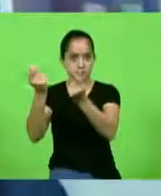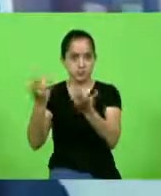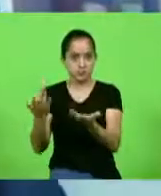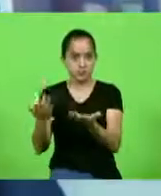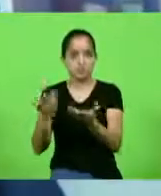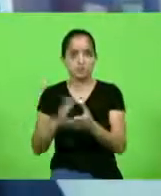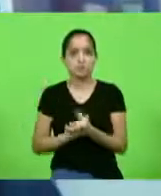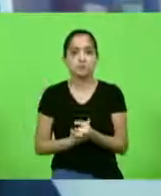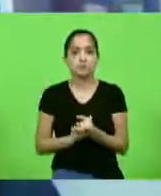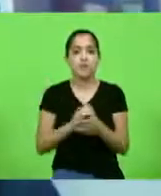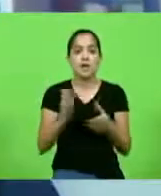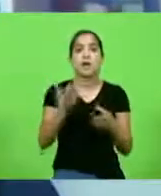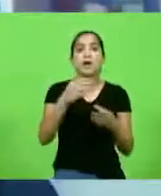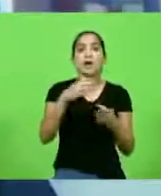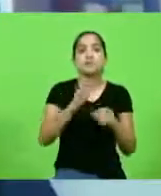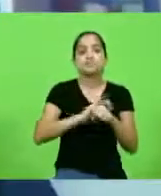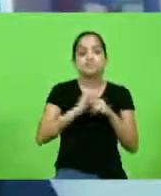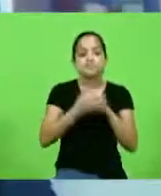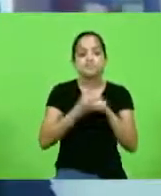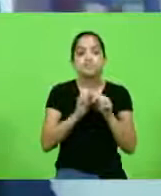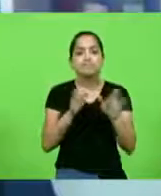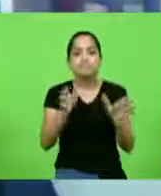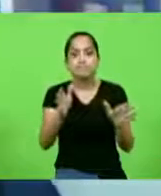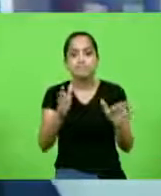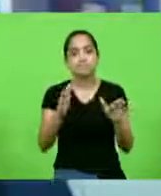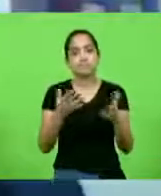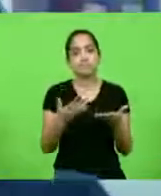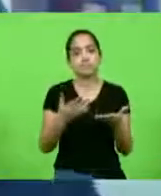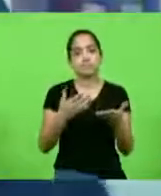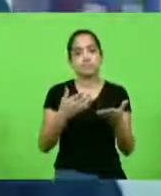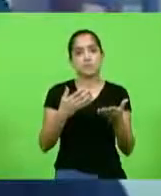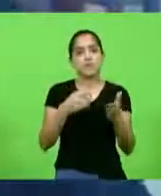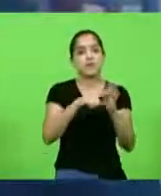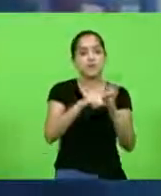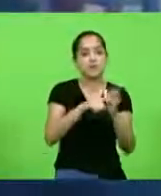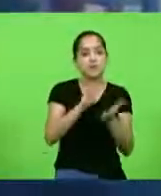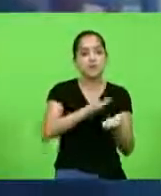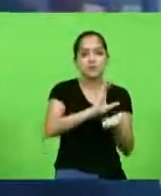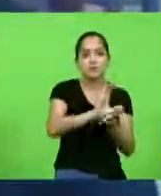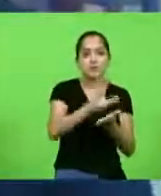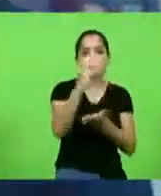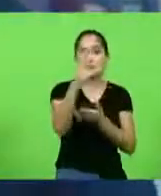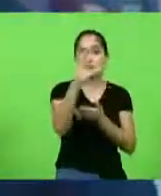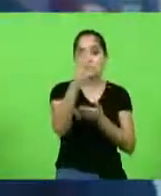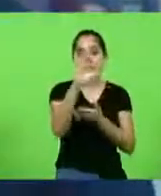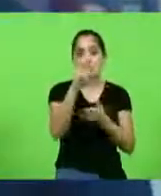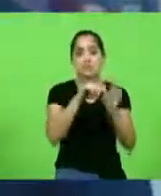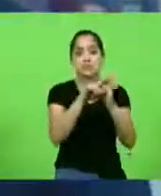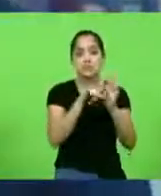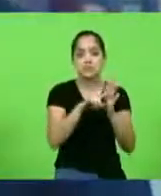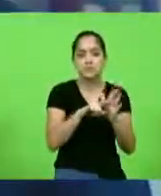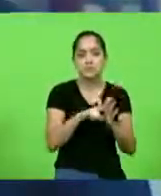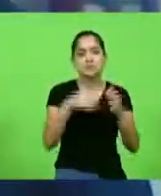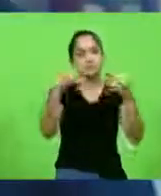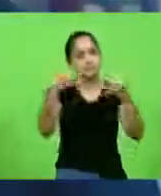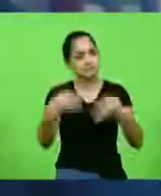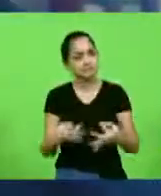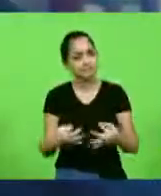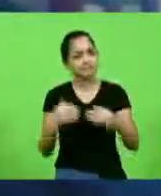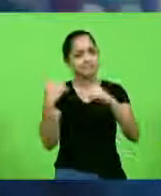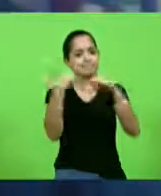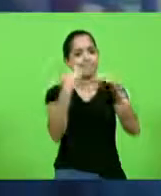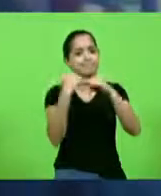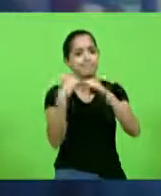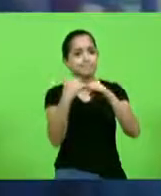pandemia reforça a necessidade de investir na ciência e na pesquisa. O Brasil melhor, mais justo, mais igualitário, que